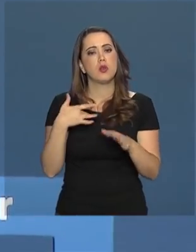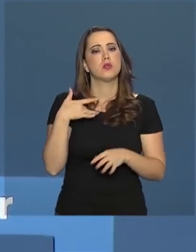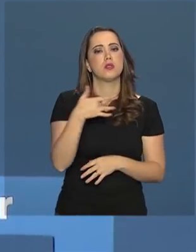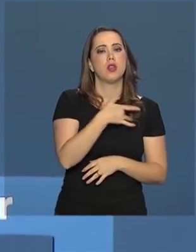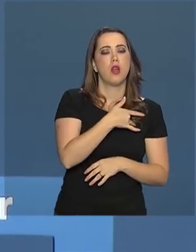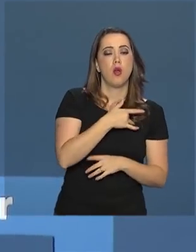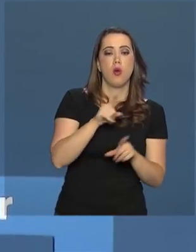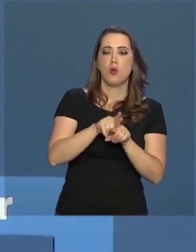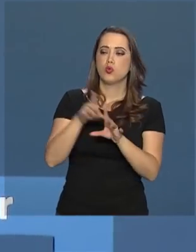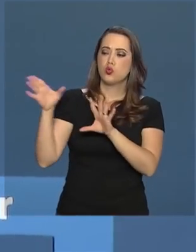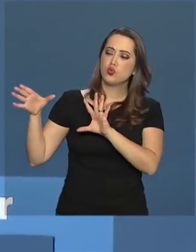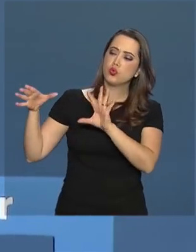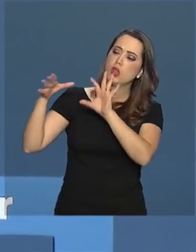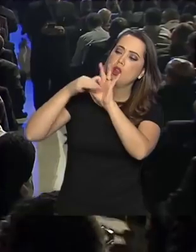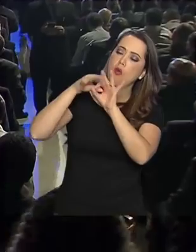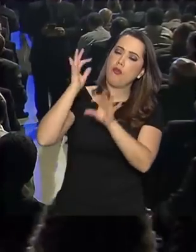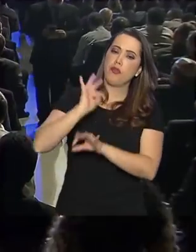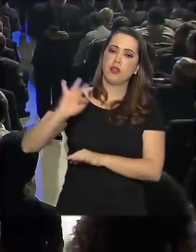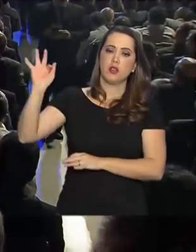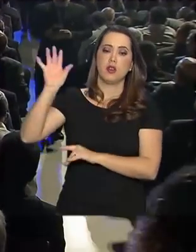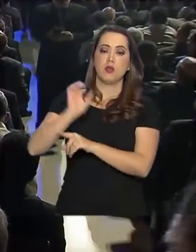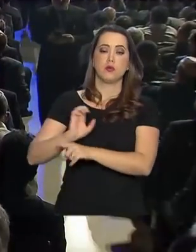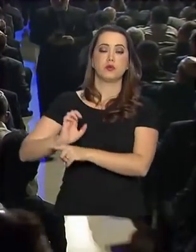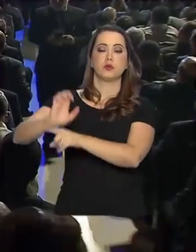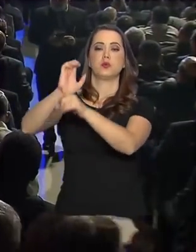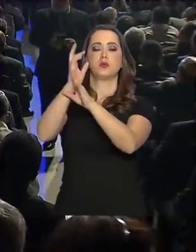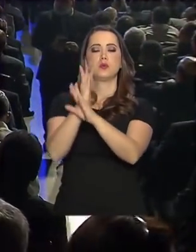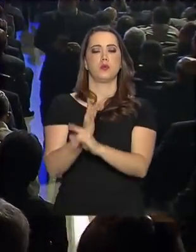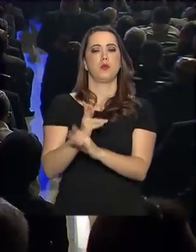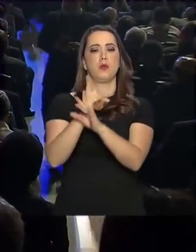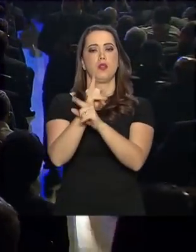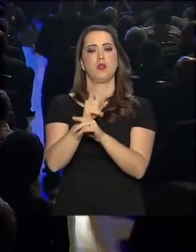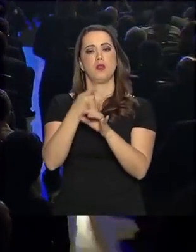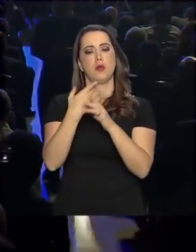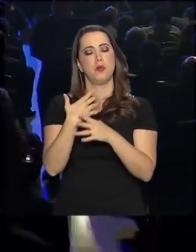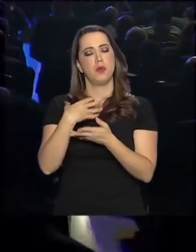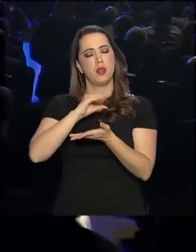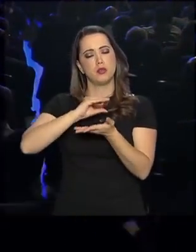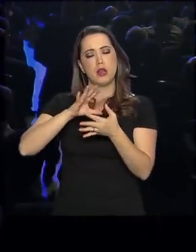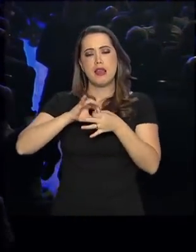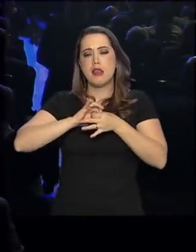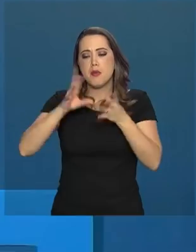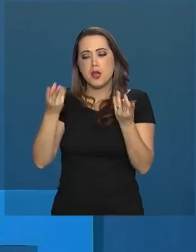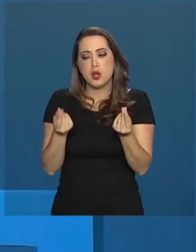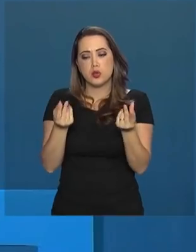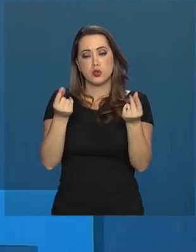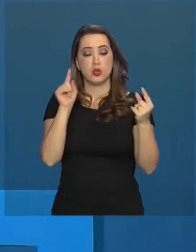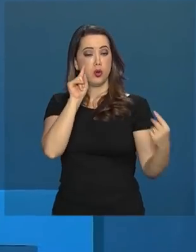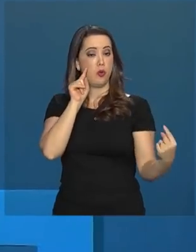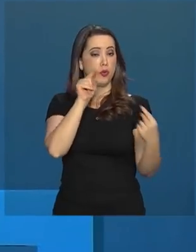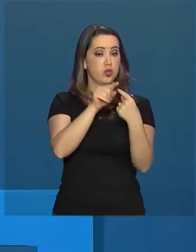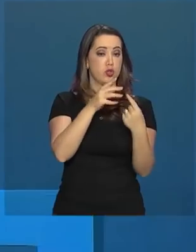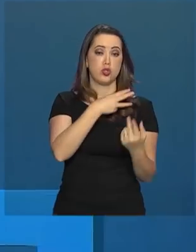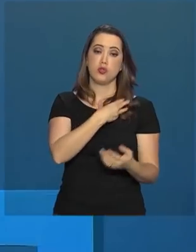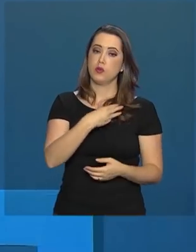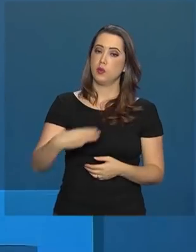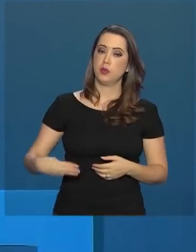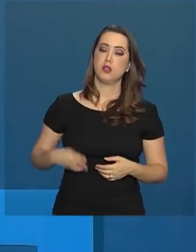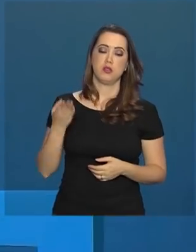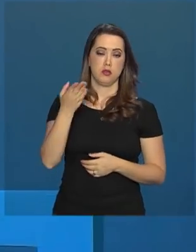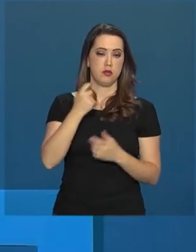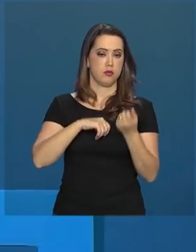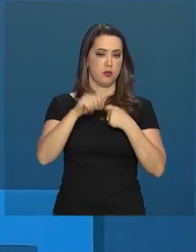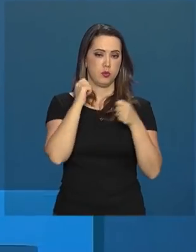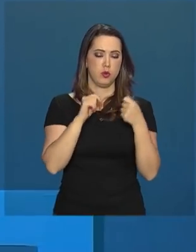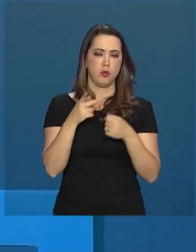um pacto federativo entre União, estados e municípios para desconcentrar os recursos é a meta do ministro da Economia, Paulo